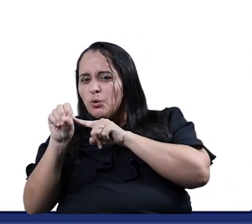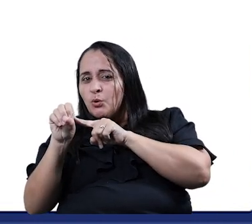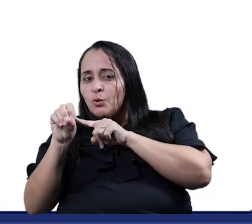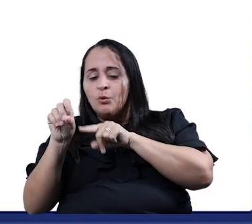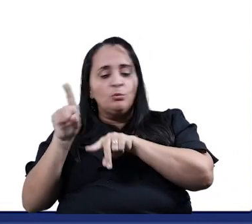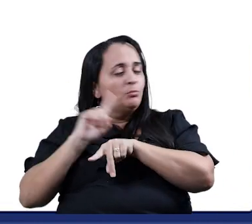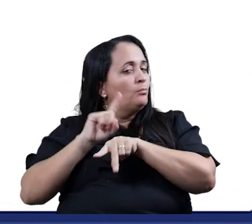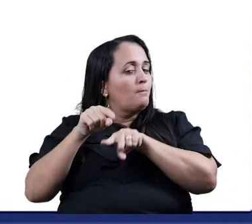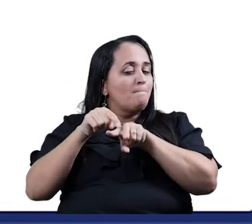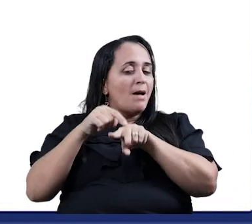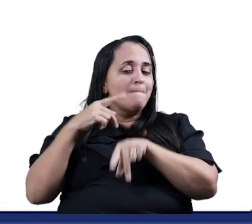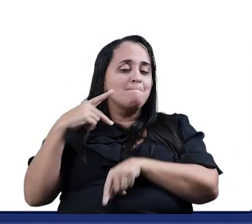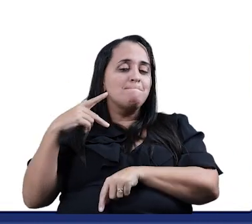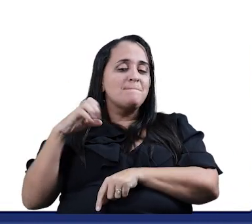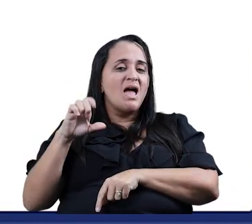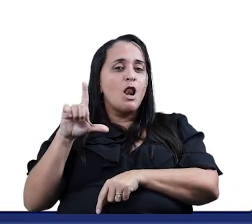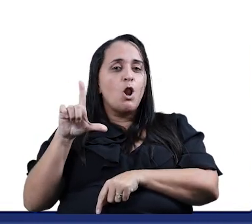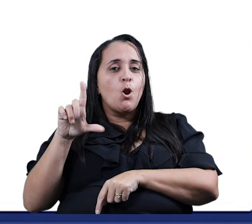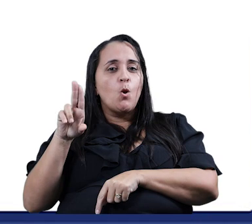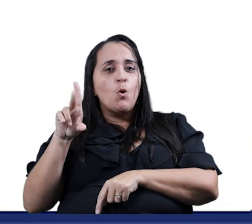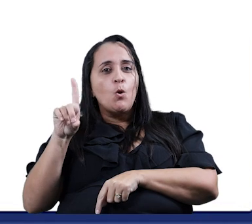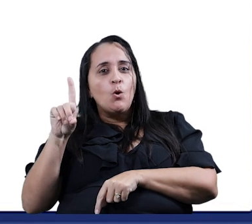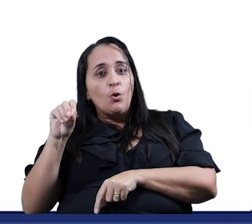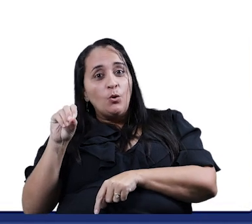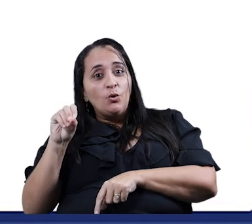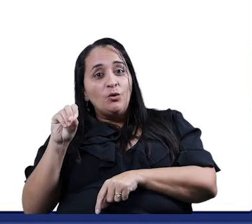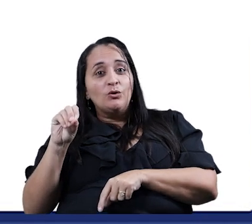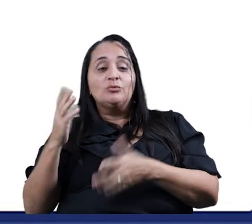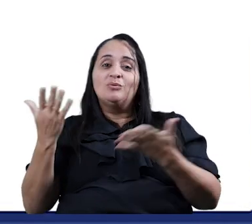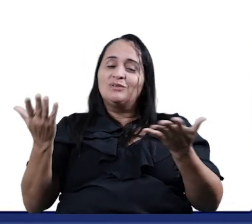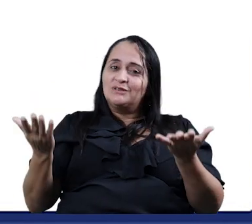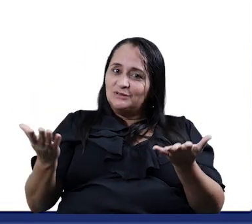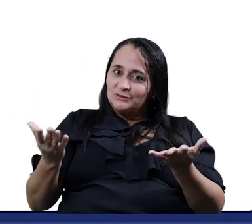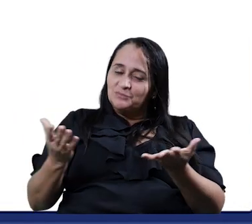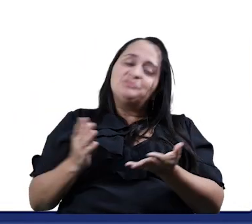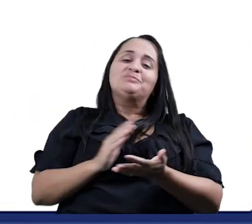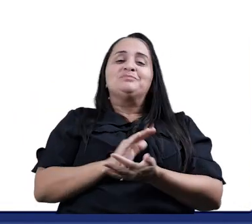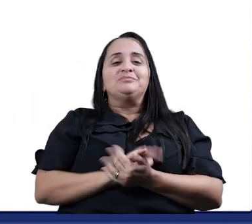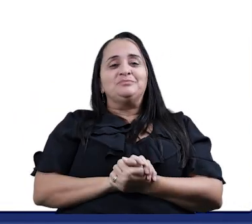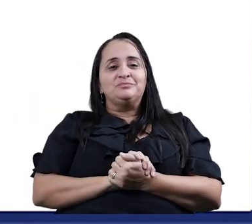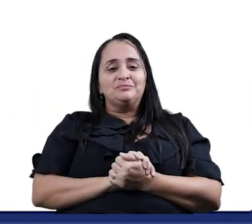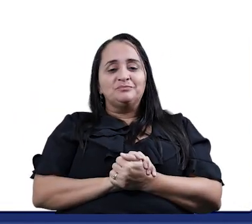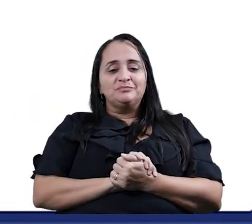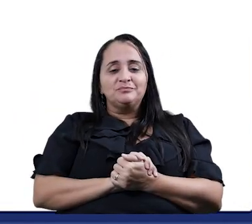peludo Ha ha ha, ho ho ho Ela tem o pé peludo